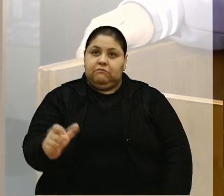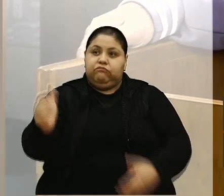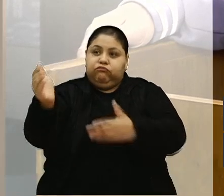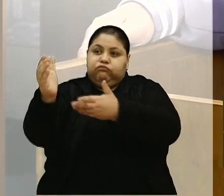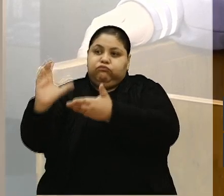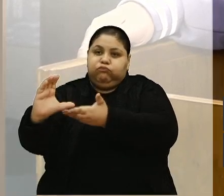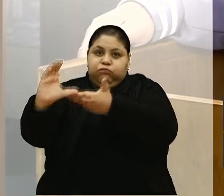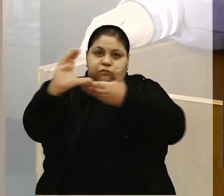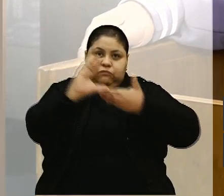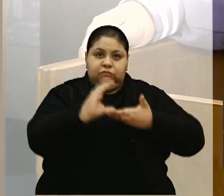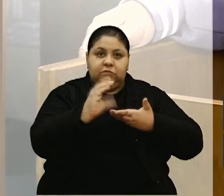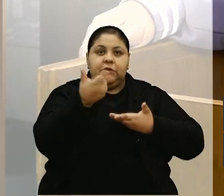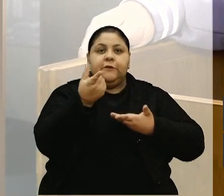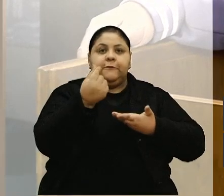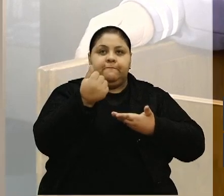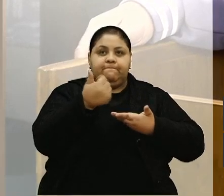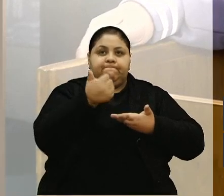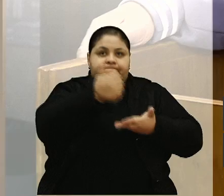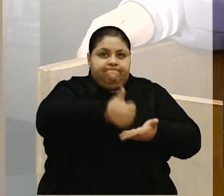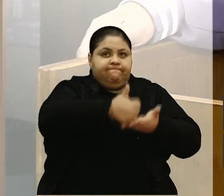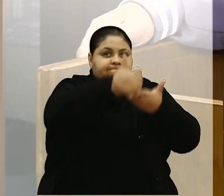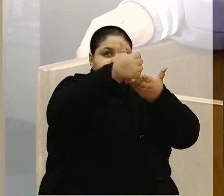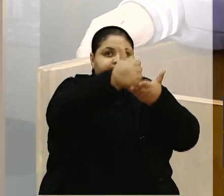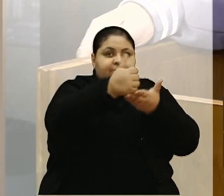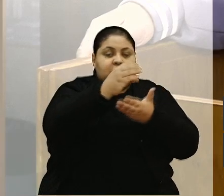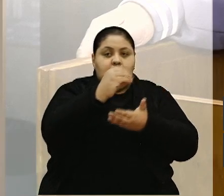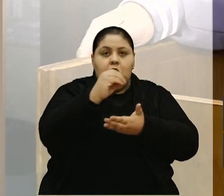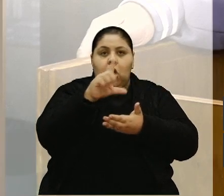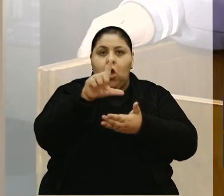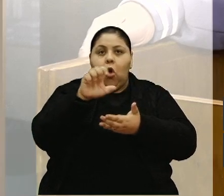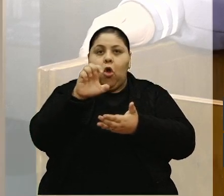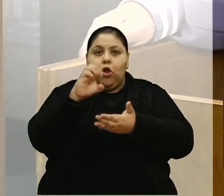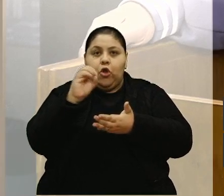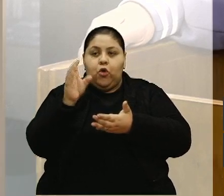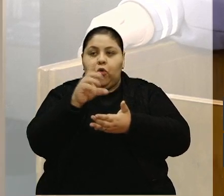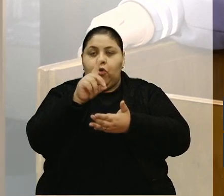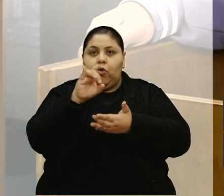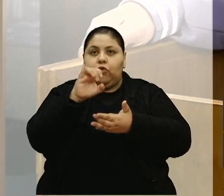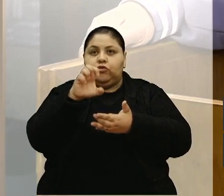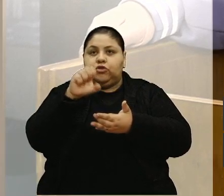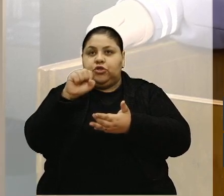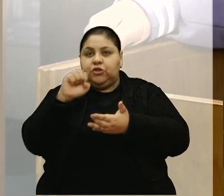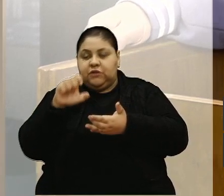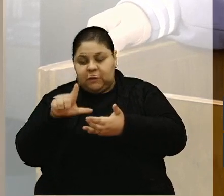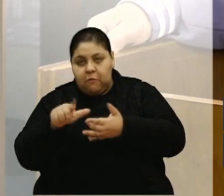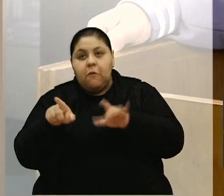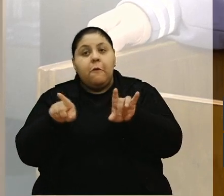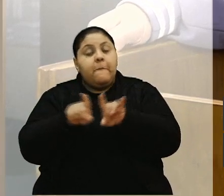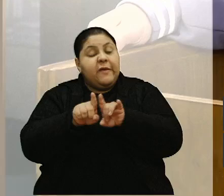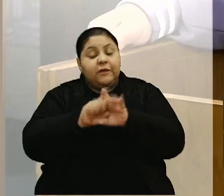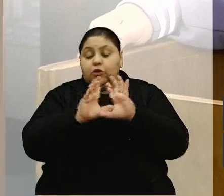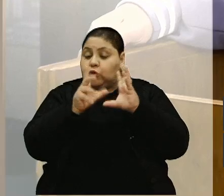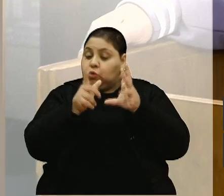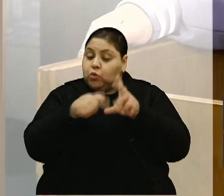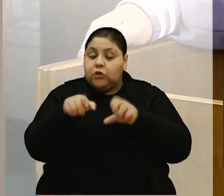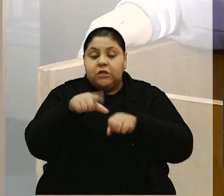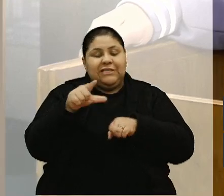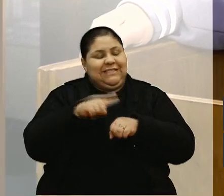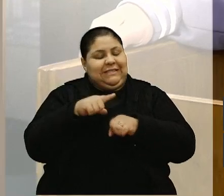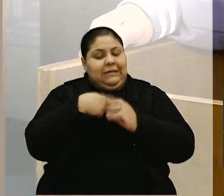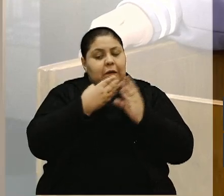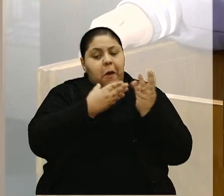recursos para parcerias de óleo diesel. E mesmo com tudo isso, a gente tem ainda